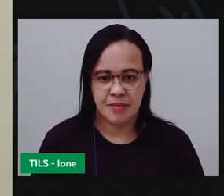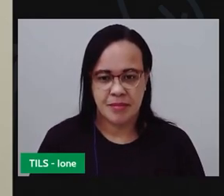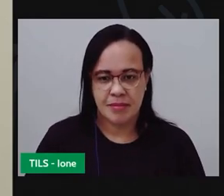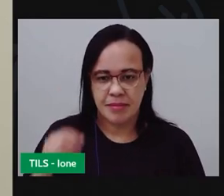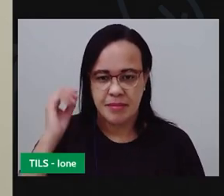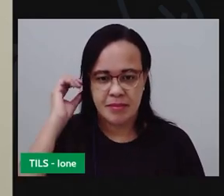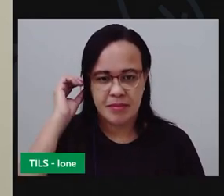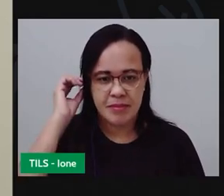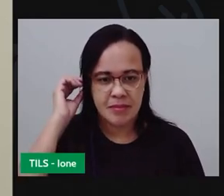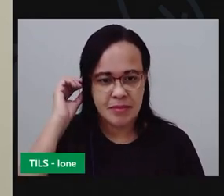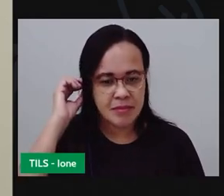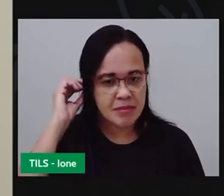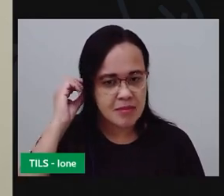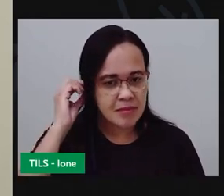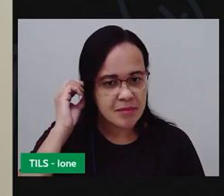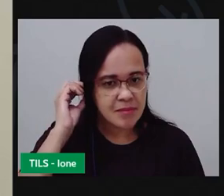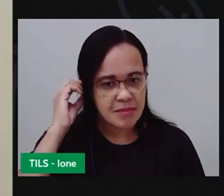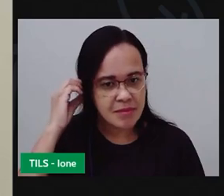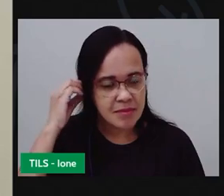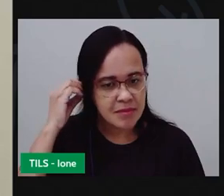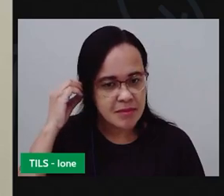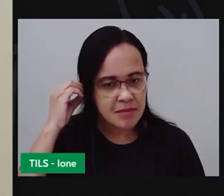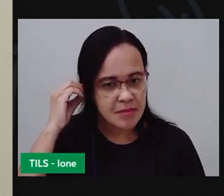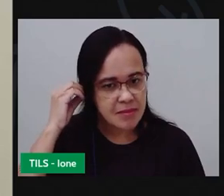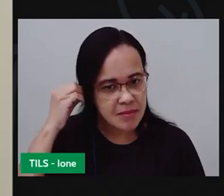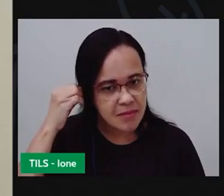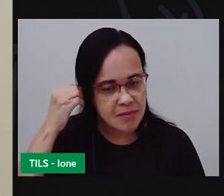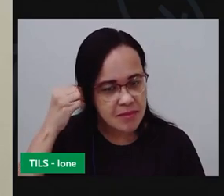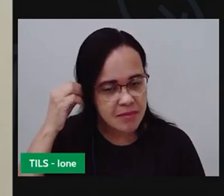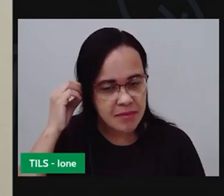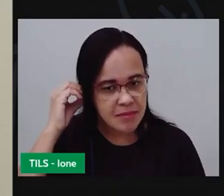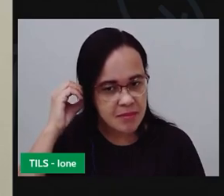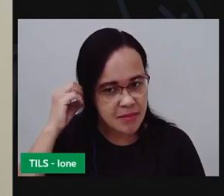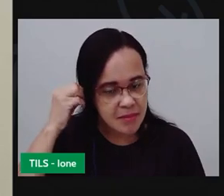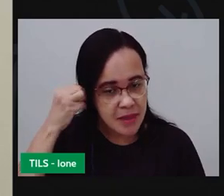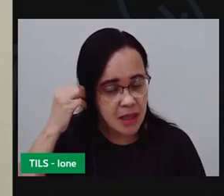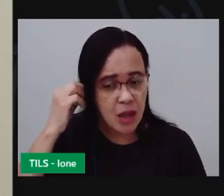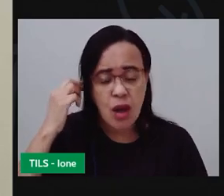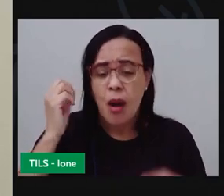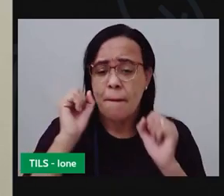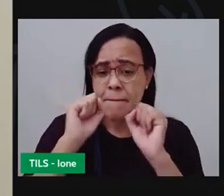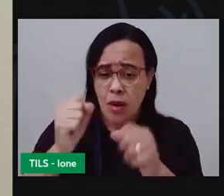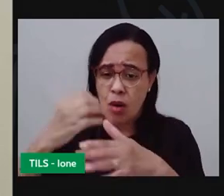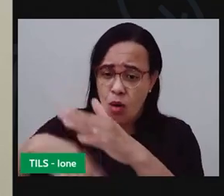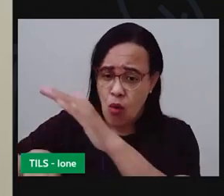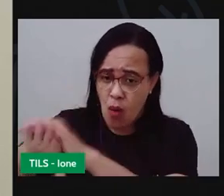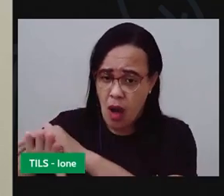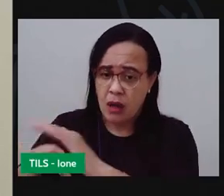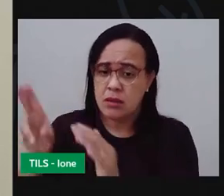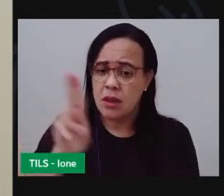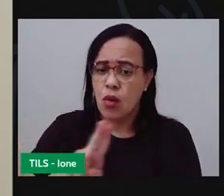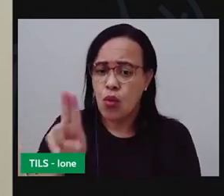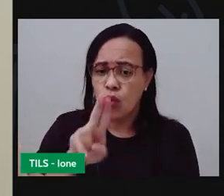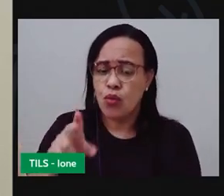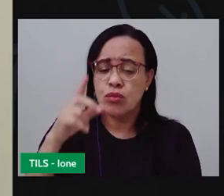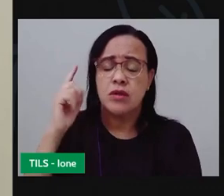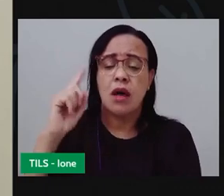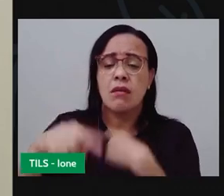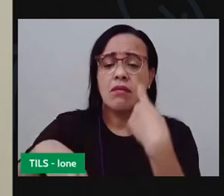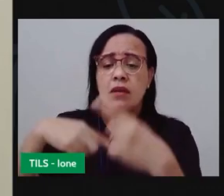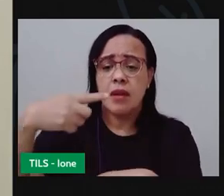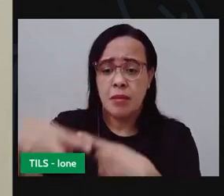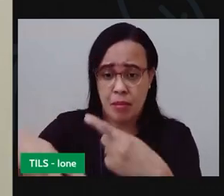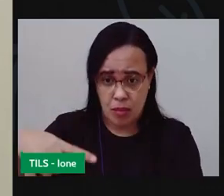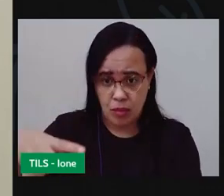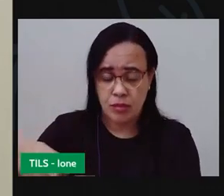para utilizar em outro material. Por exemplo, com essa outra parte da garrafa